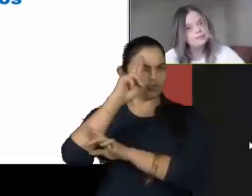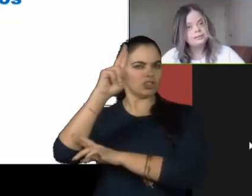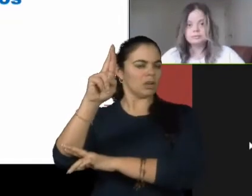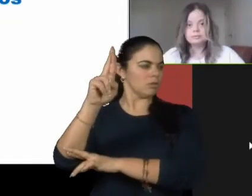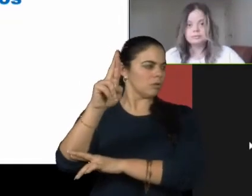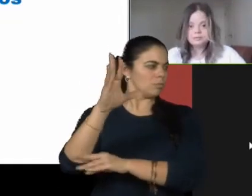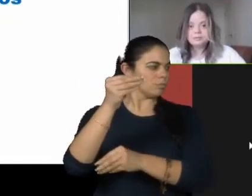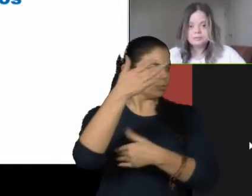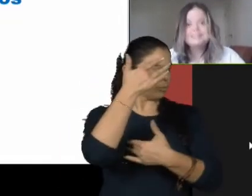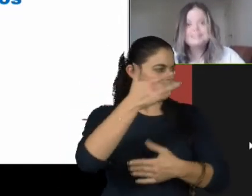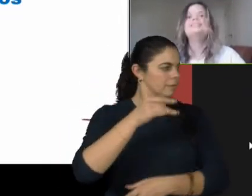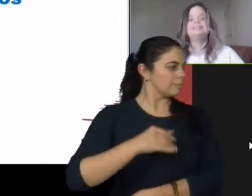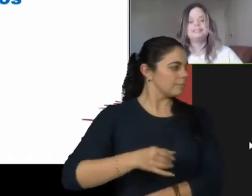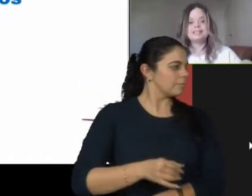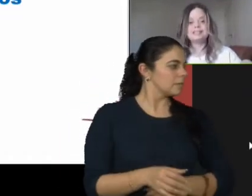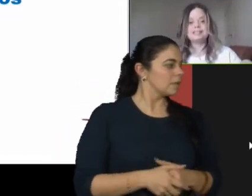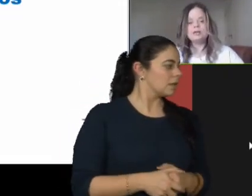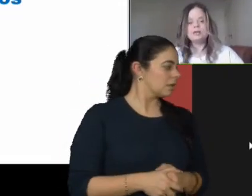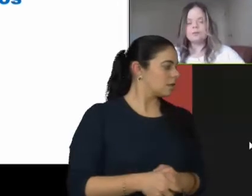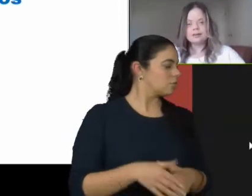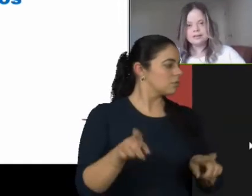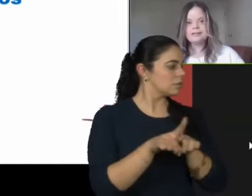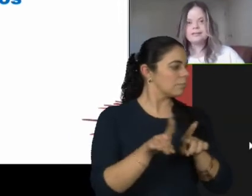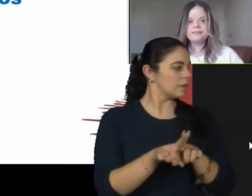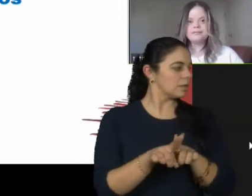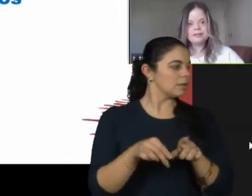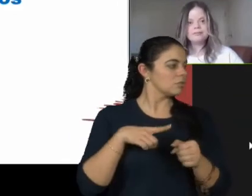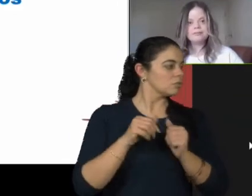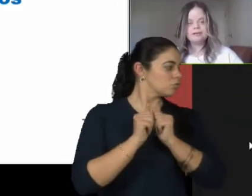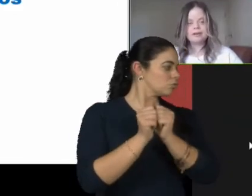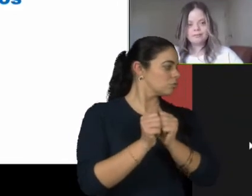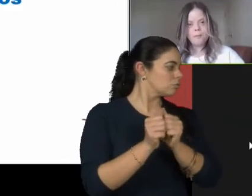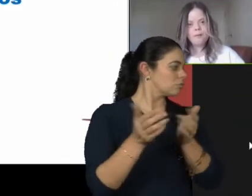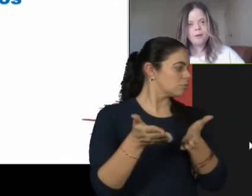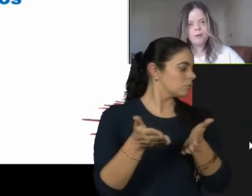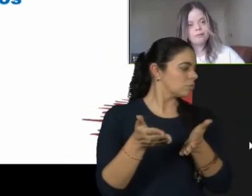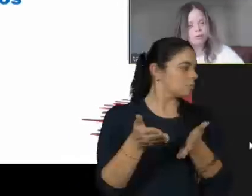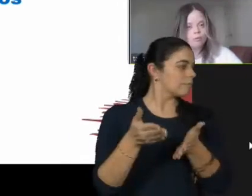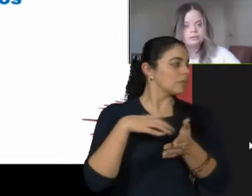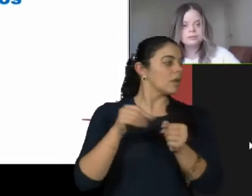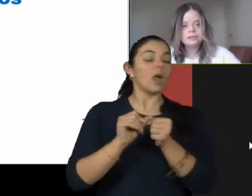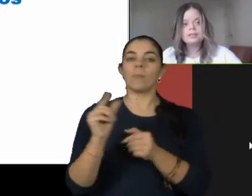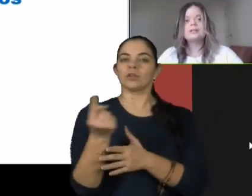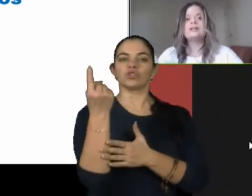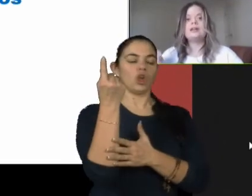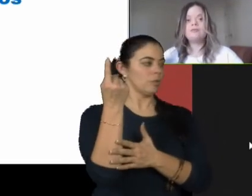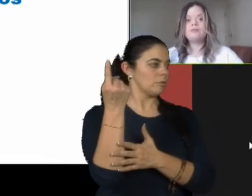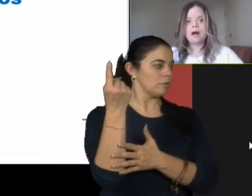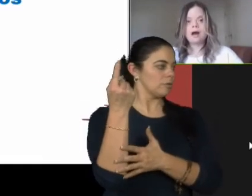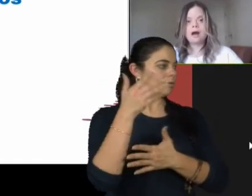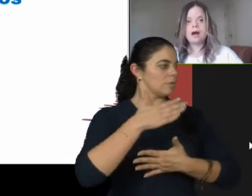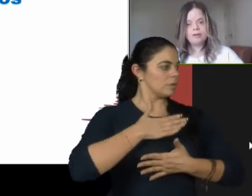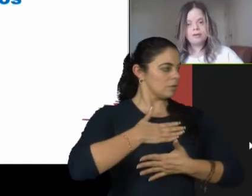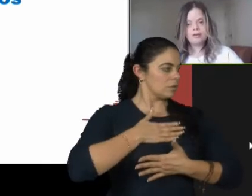Muito obrigada. Eu estou aqui e tem várias coisas relacionadas ao barco de solo. vou...